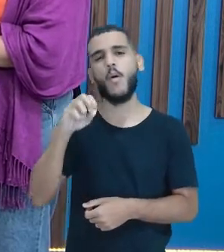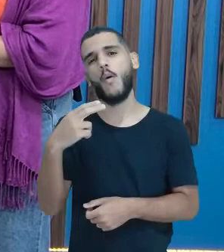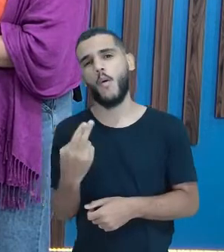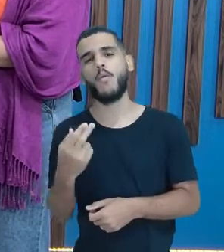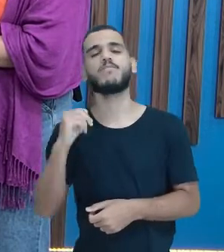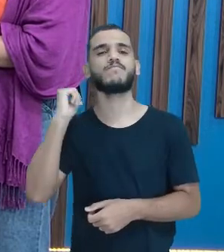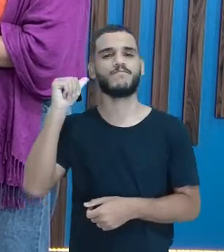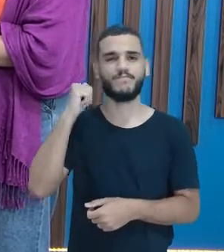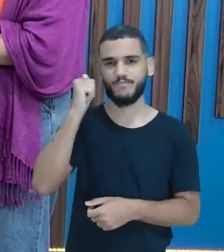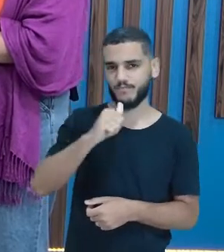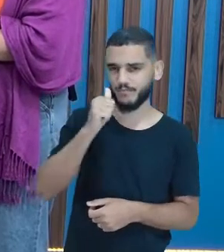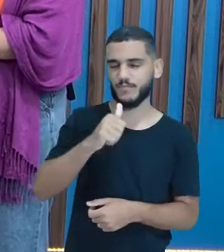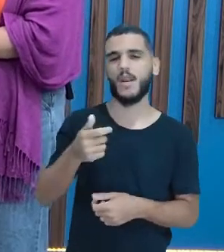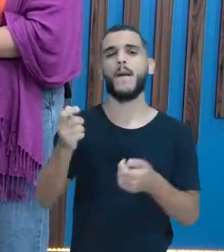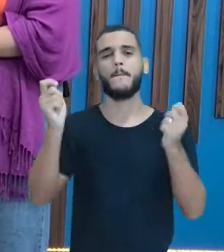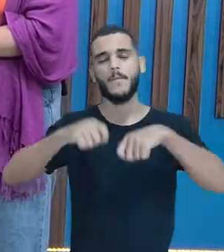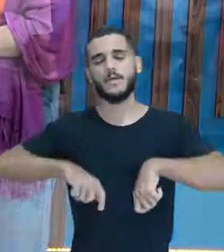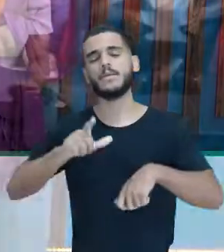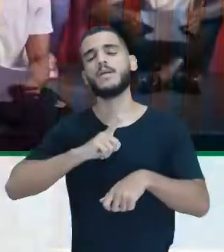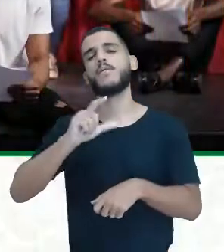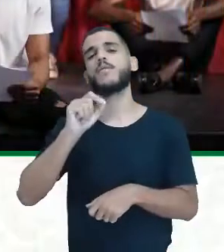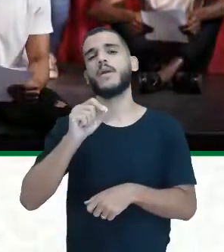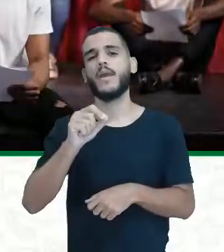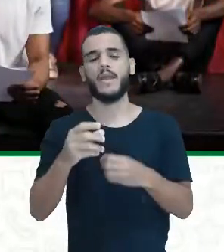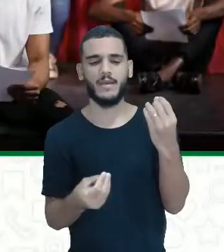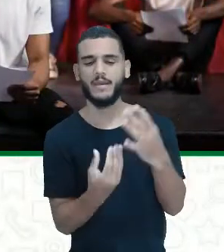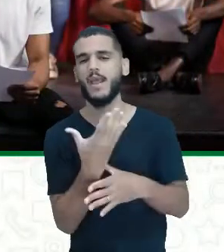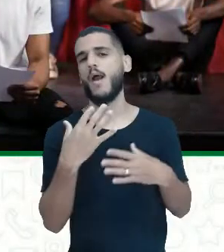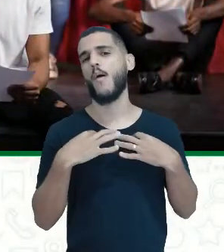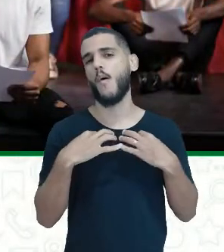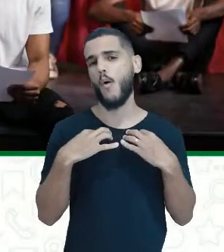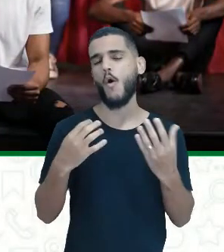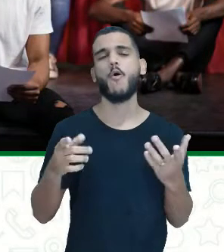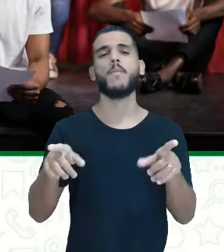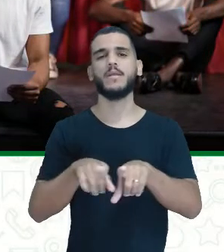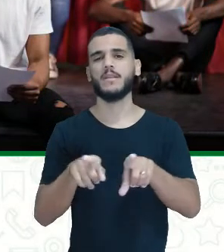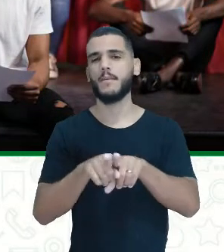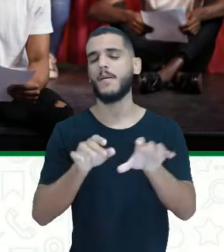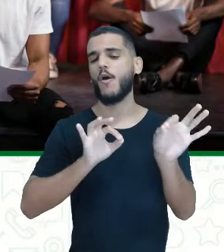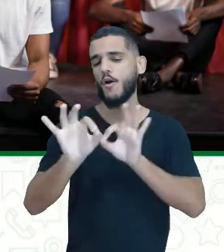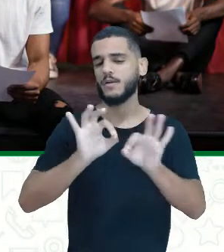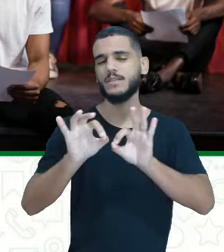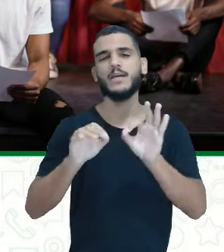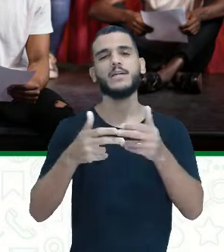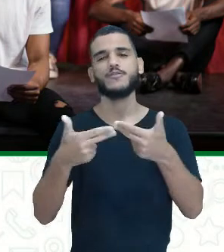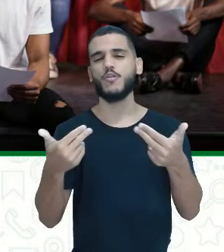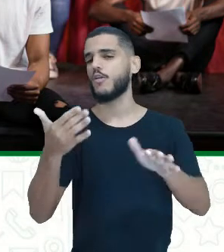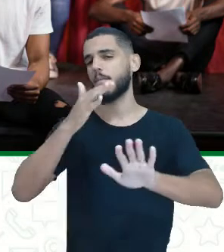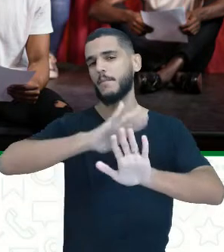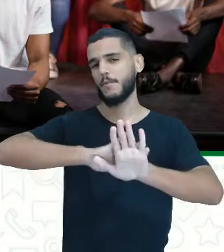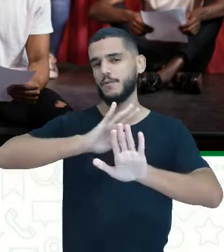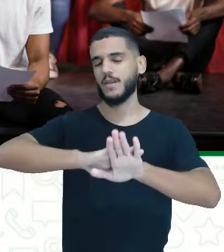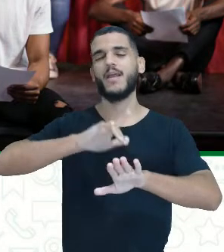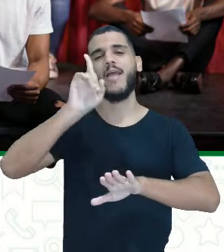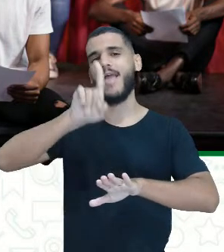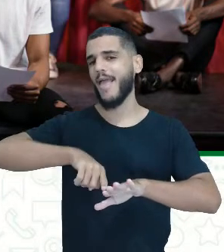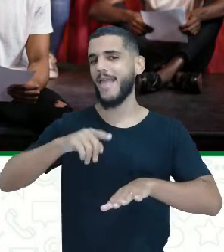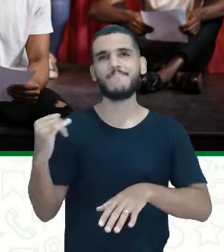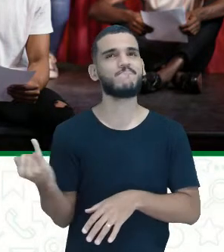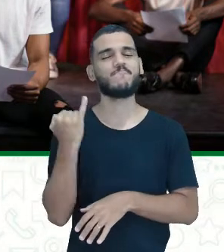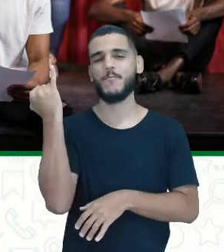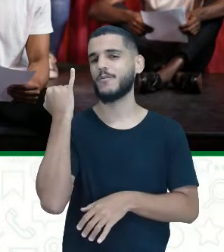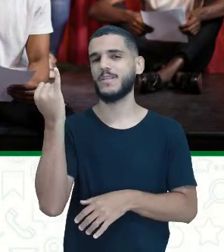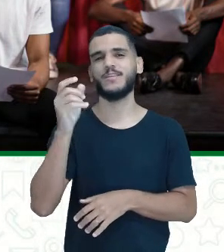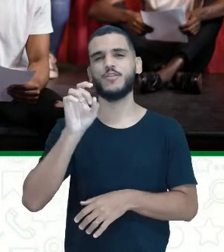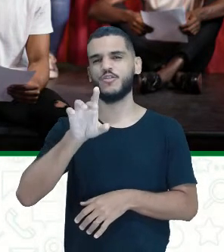mas vai ser o figurinista, vai ser o cenógrafo, quem sabe o roteirista. Exatamente. Esse fazer teatral é muito mais do que só